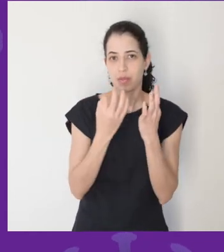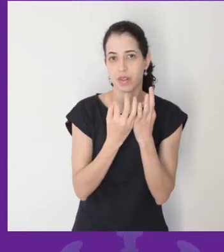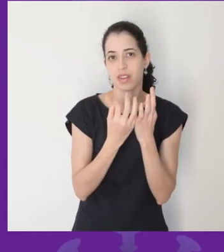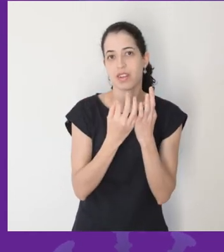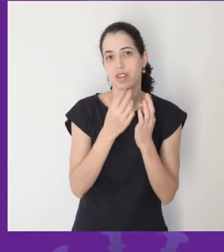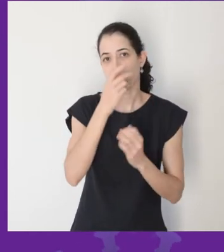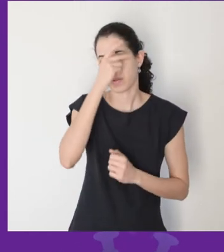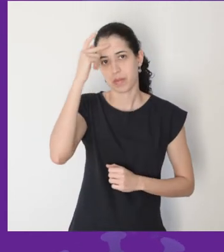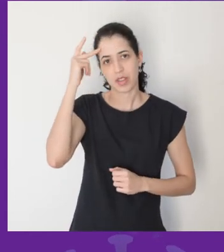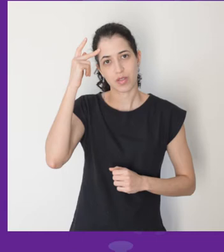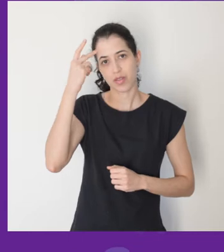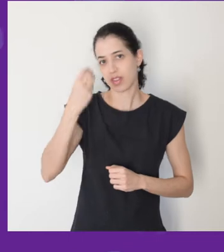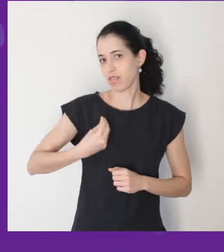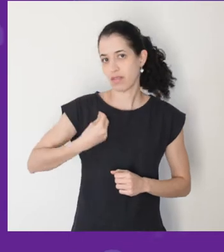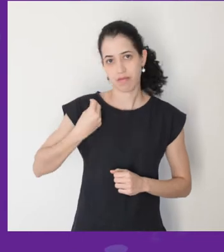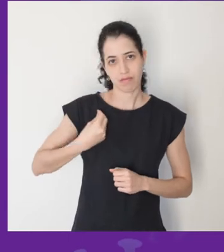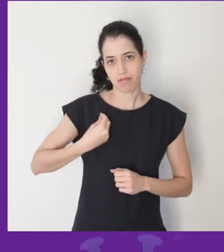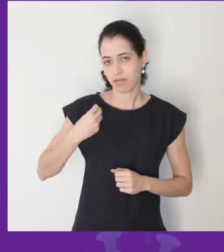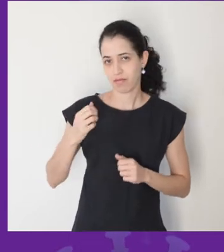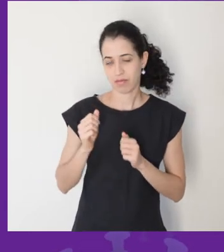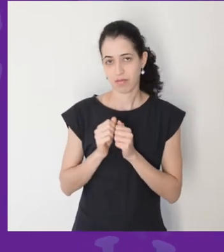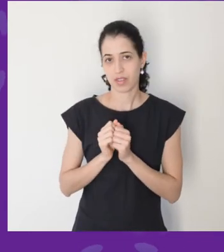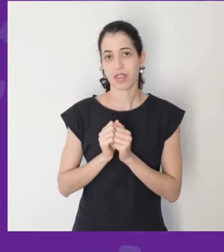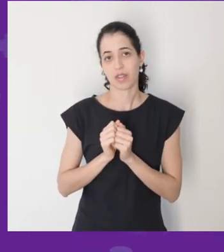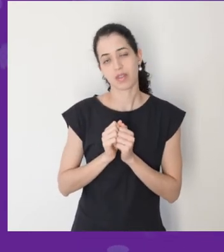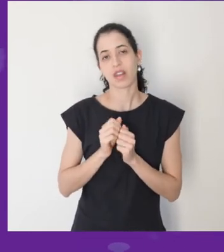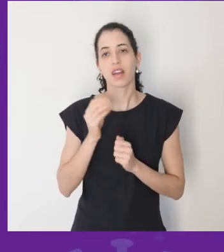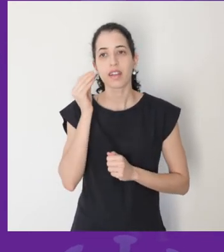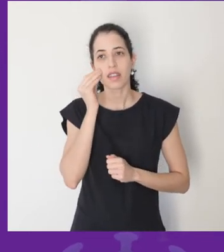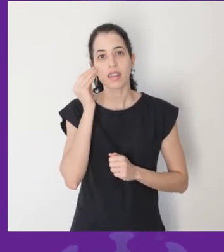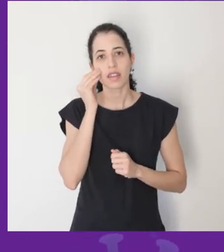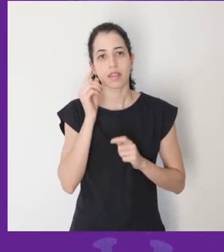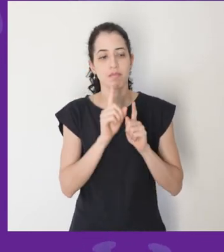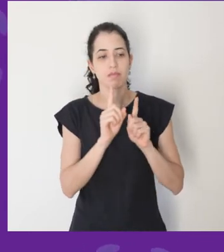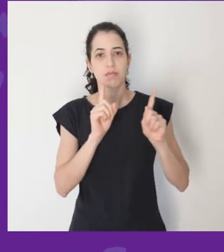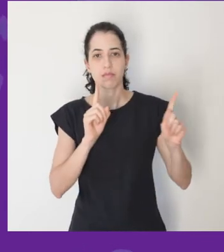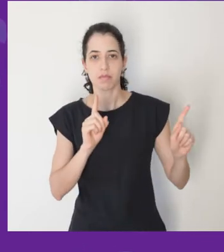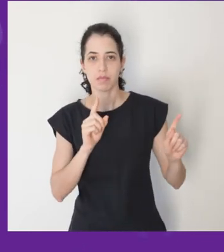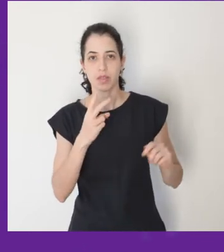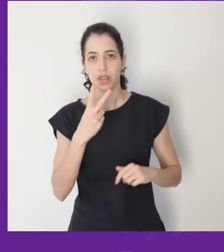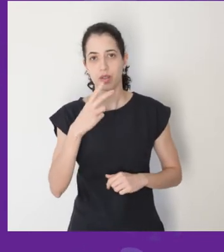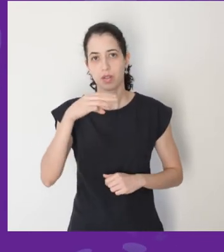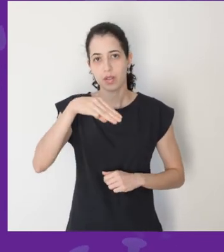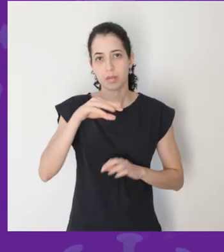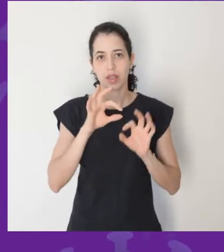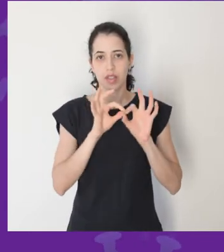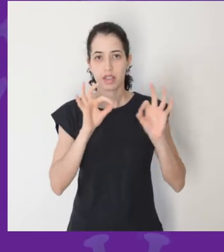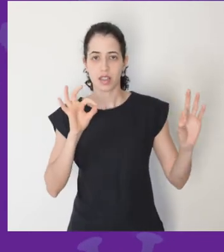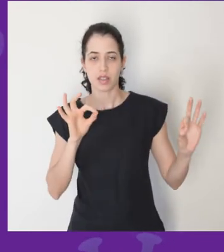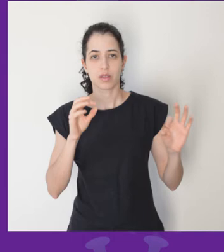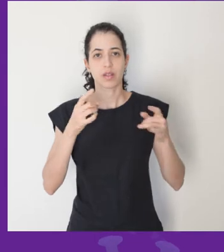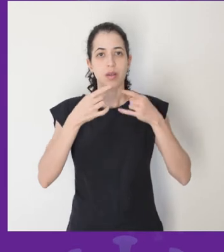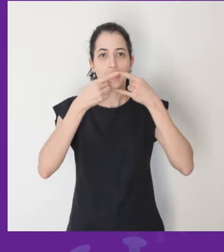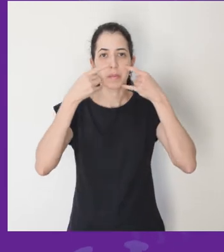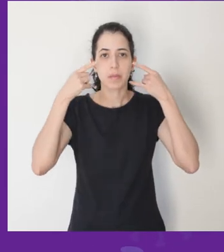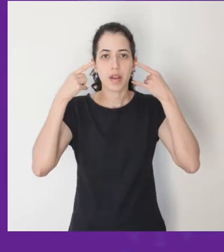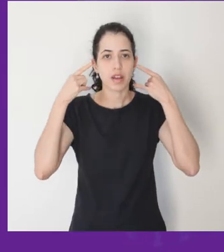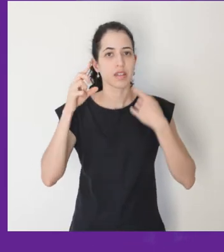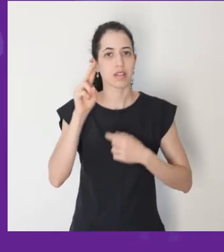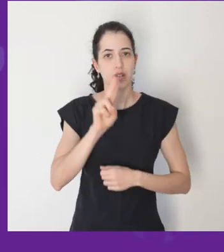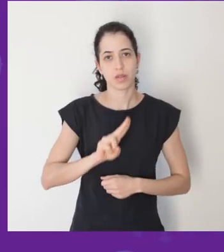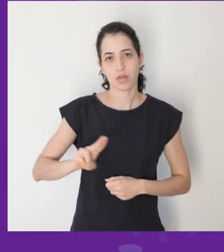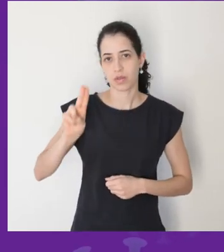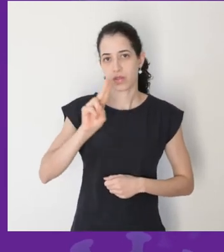de quem não mora junto, então tentar manter o distanciamento de dois metros uns dos outros, usar máscara o tempo